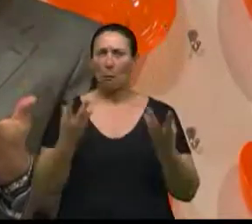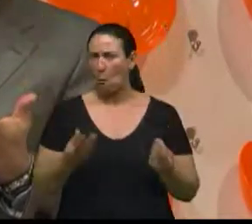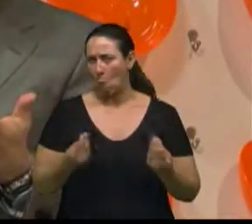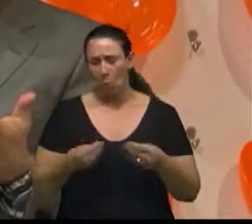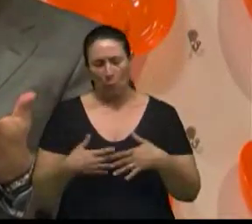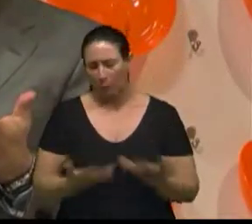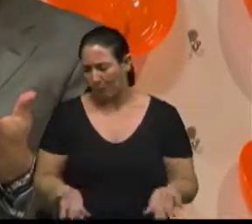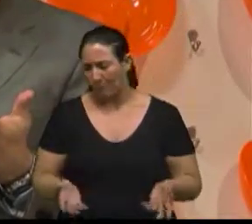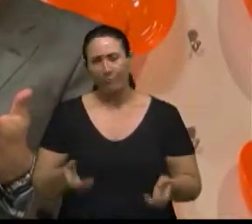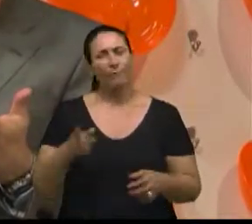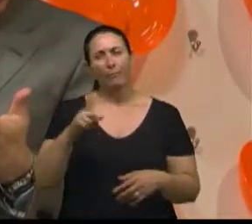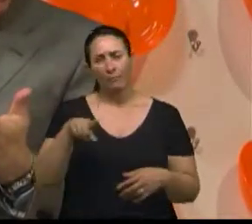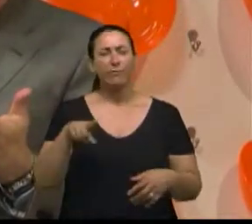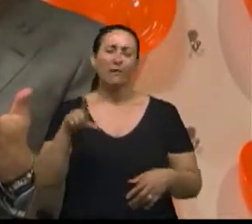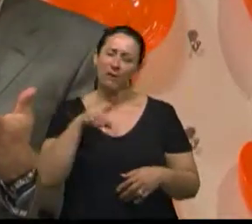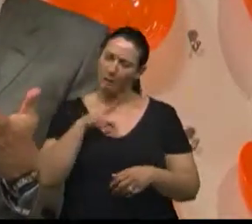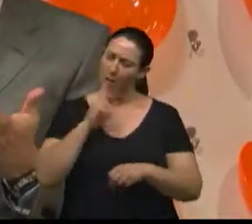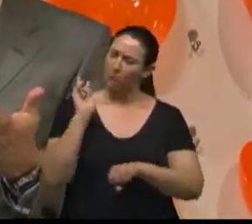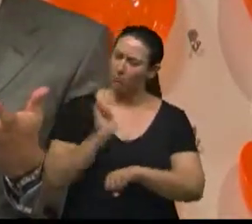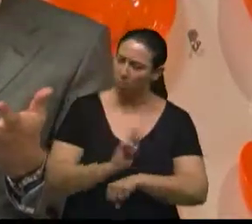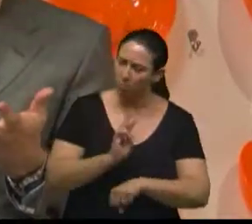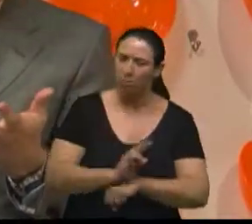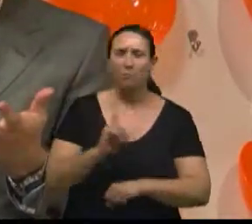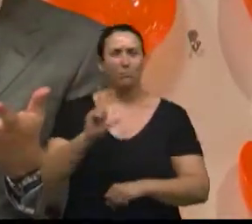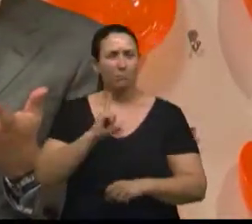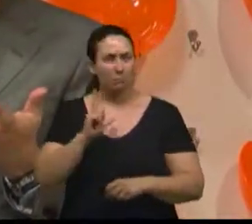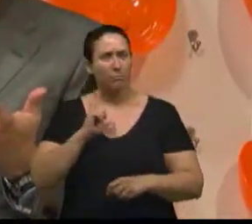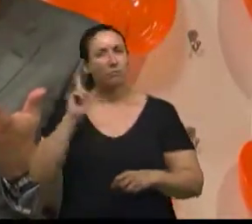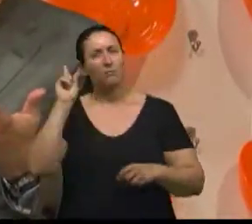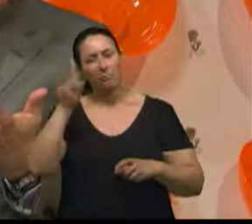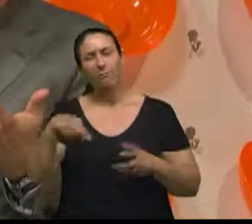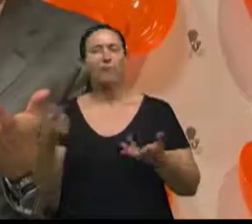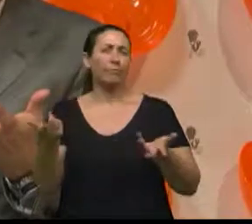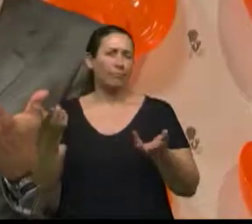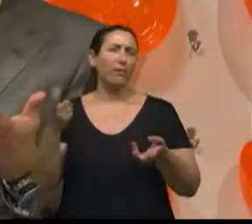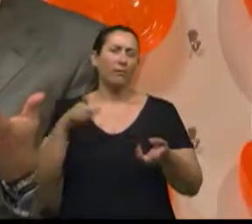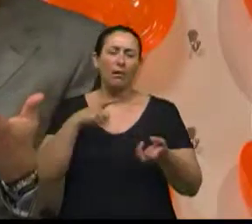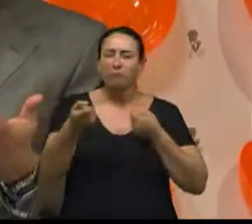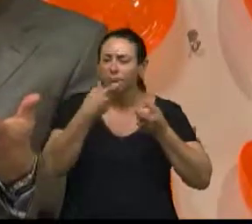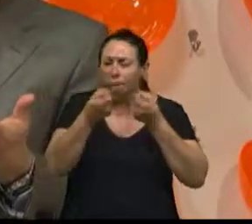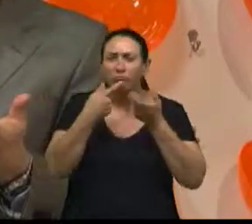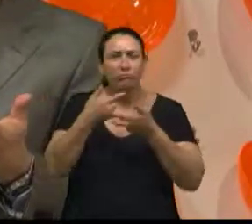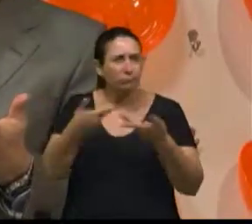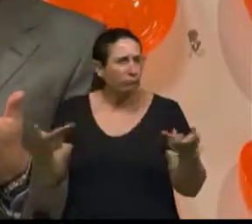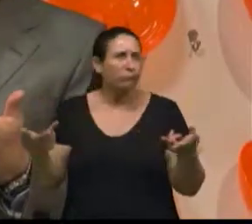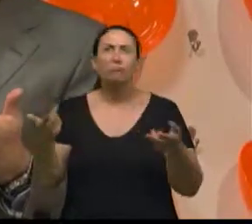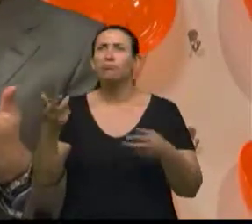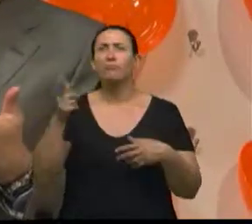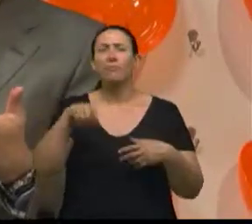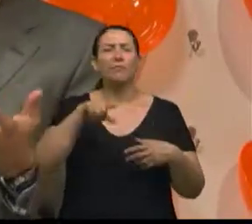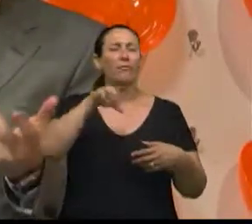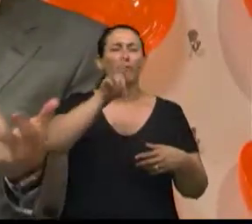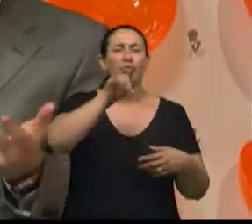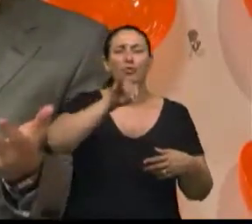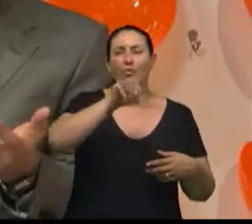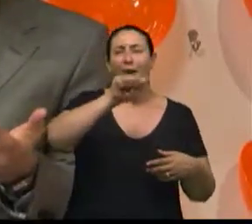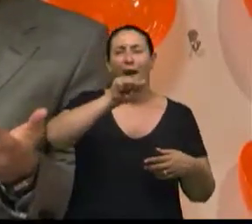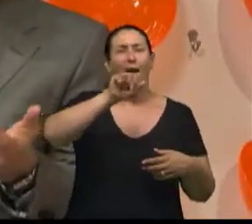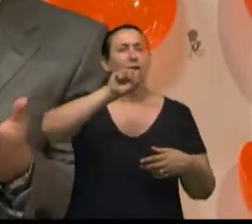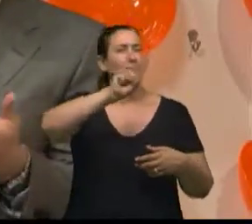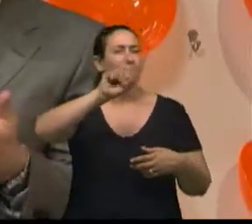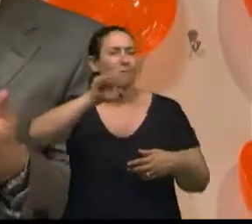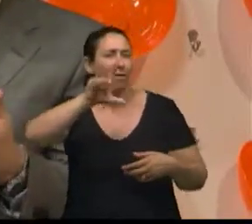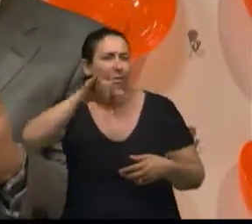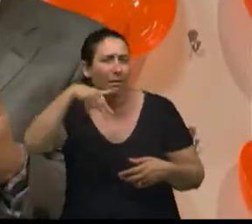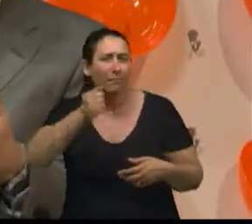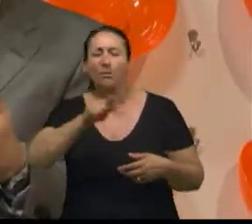os condoprotetores, conhecidos como sulfato de conetina, glicosamina, as diacereínas, outros condoprotetores,